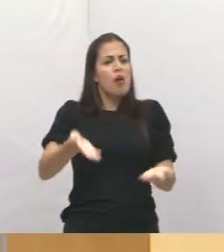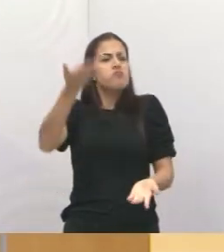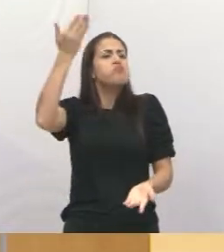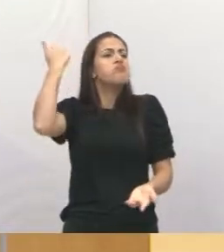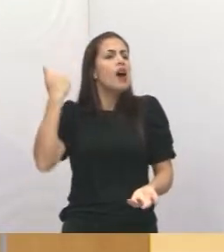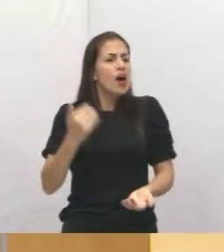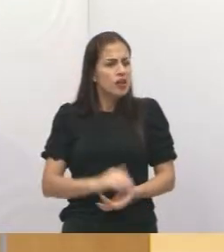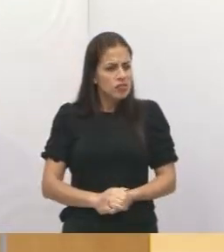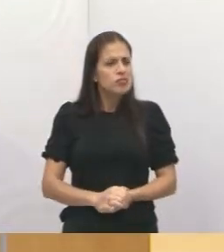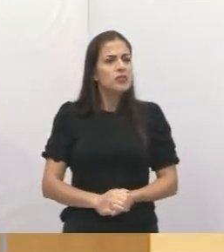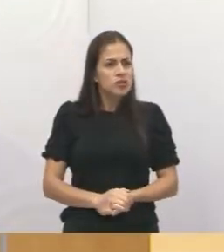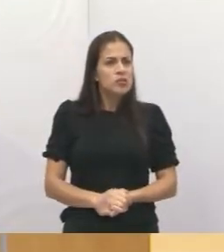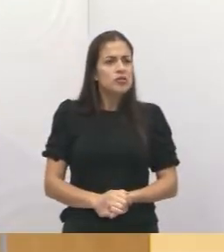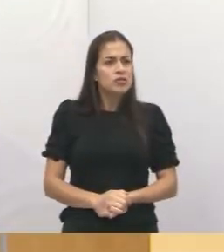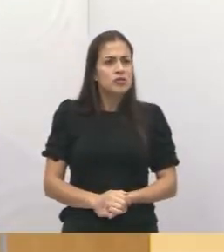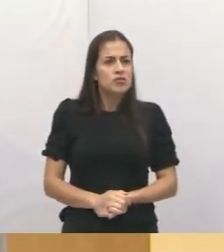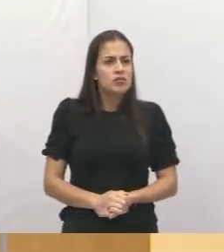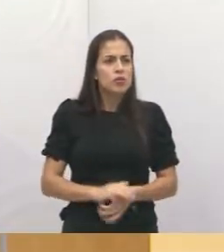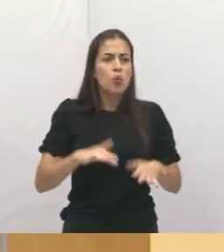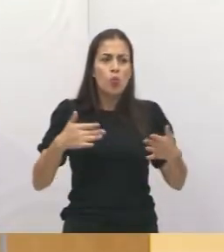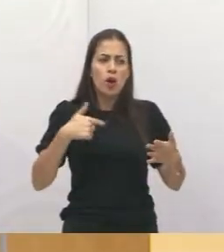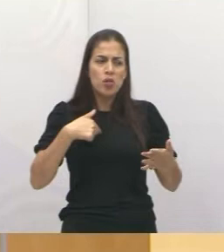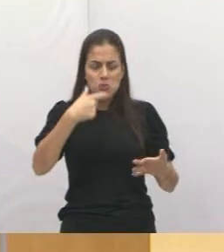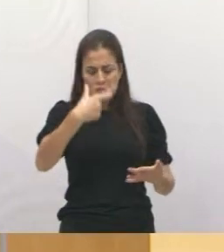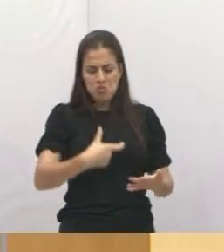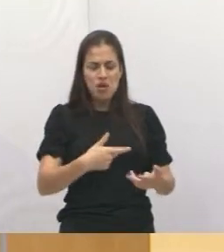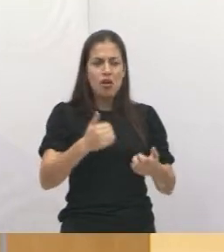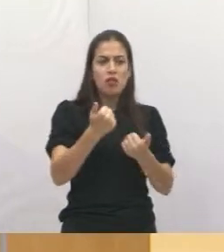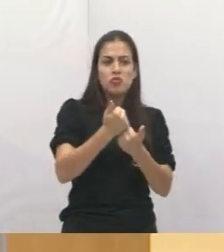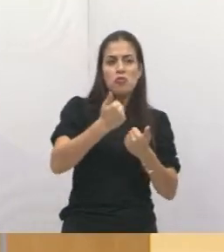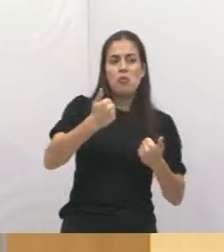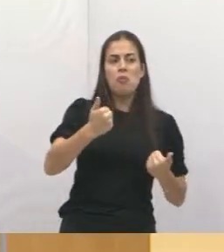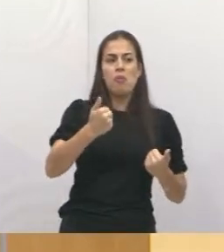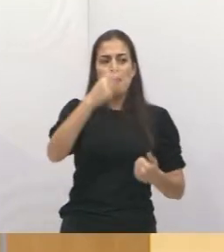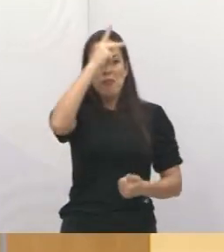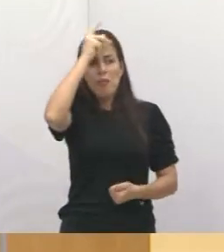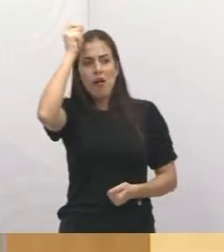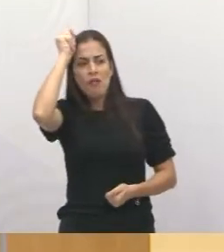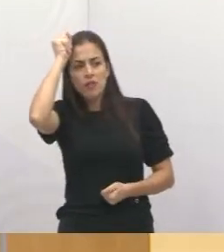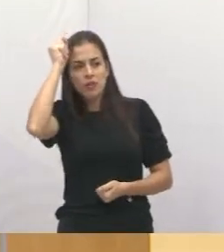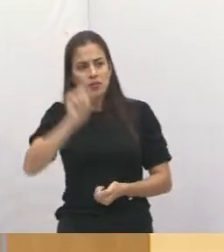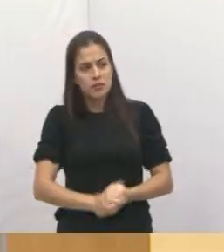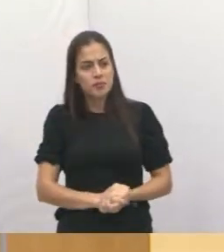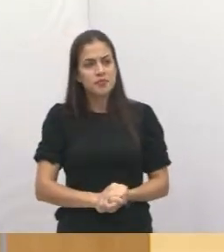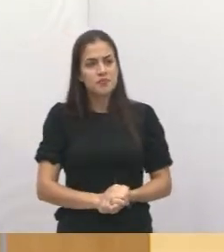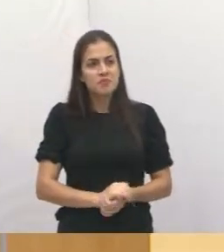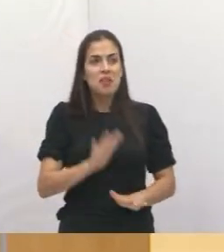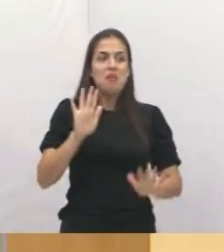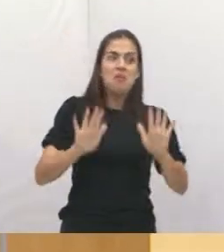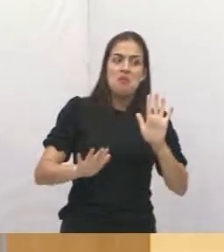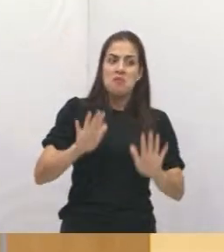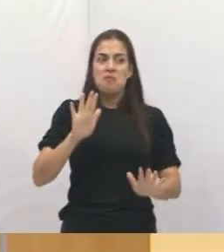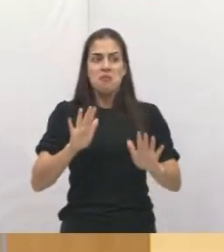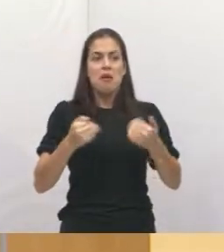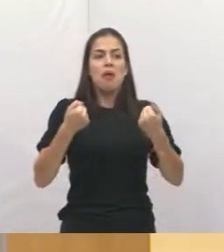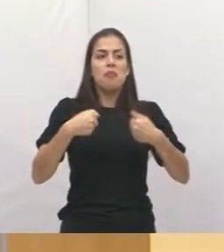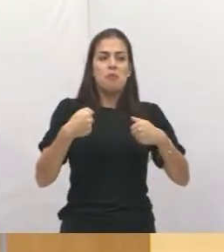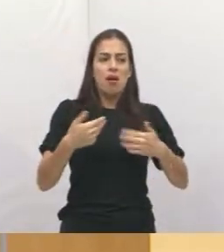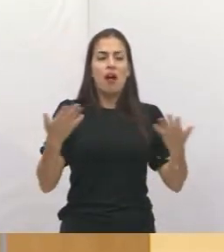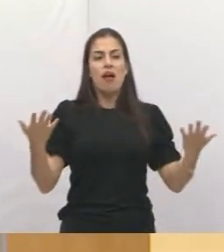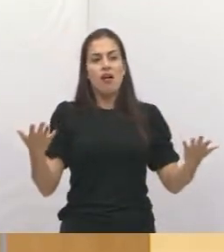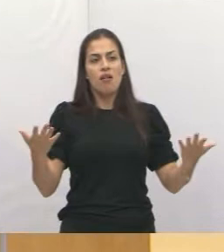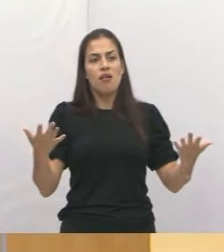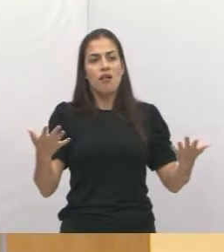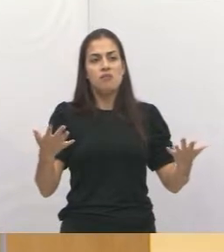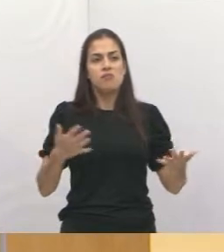quando eu era subprefeito. Então está faltando um pouquinho aí de coerência aí, de bom senso do subprefeito com os